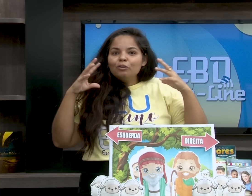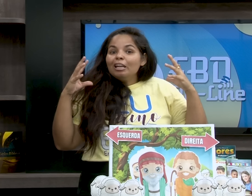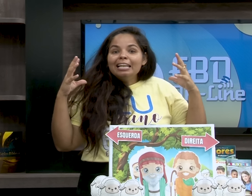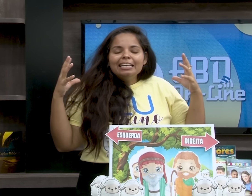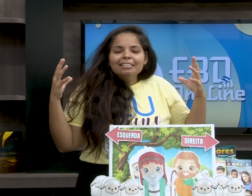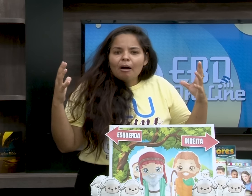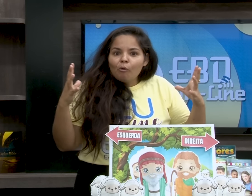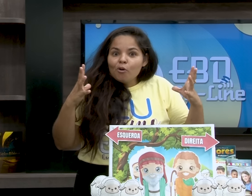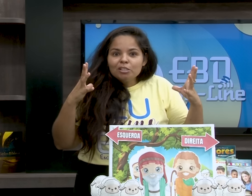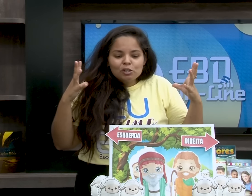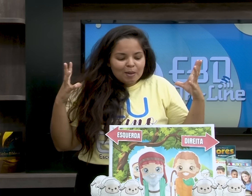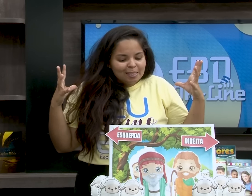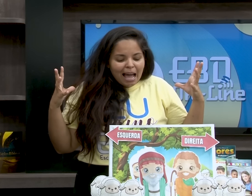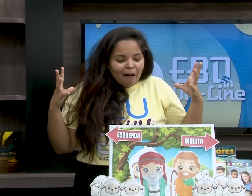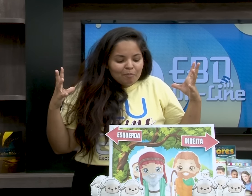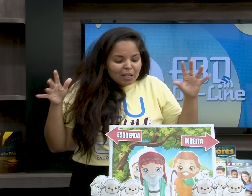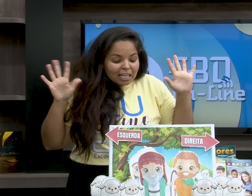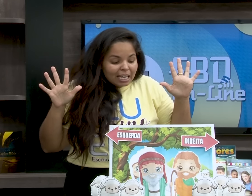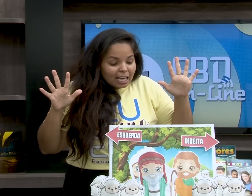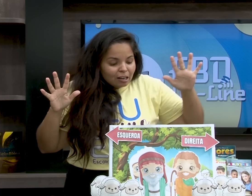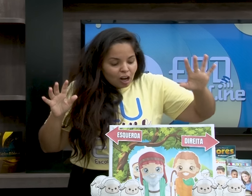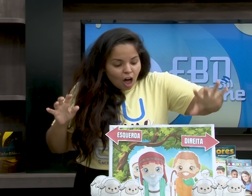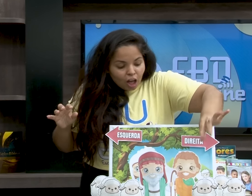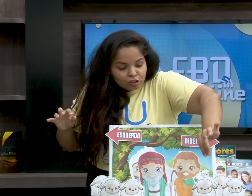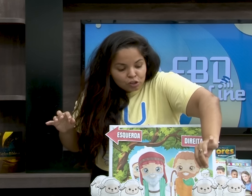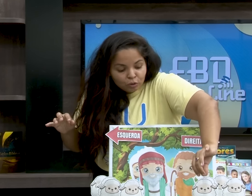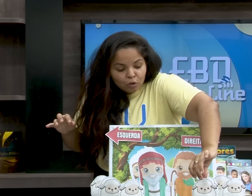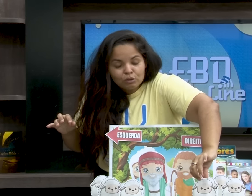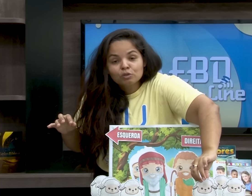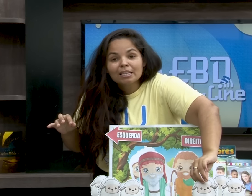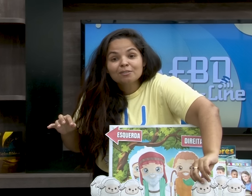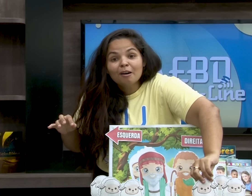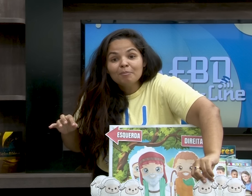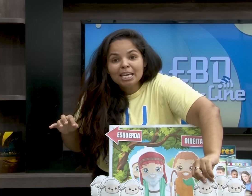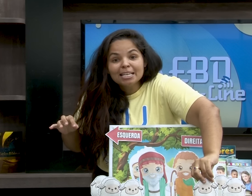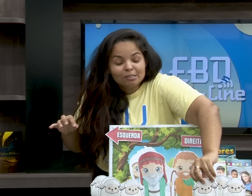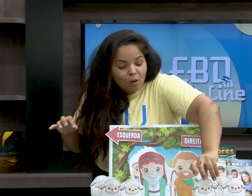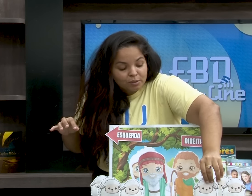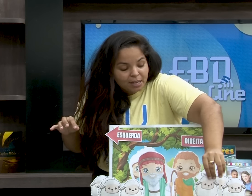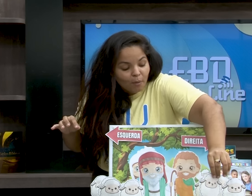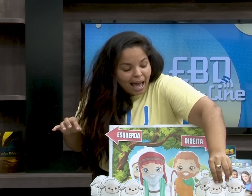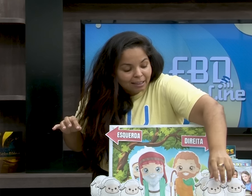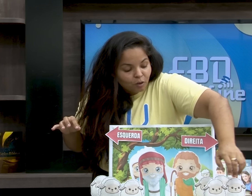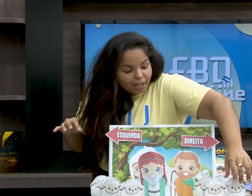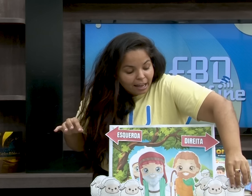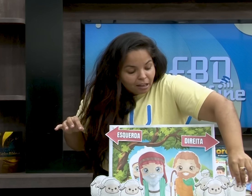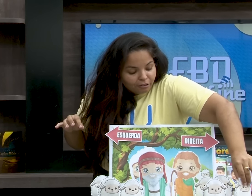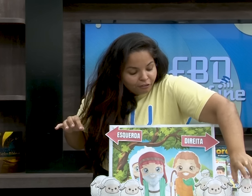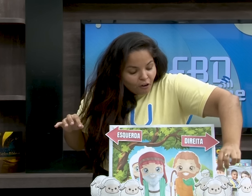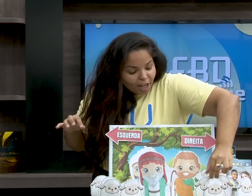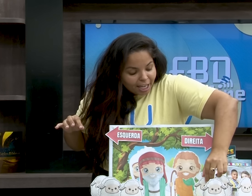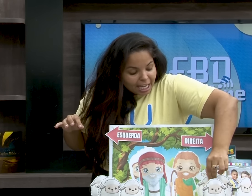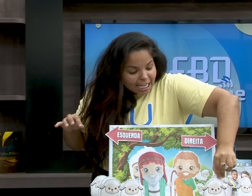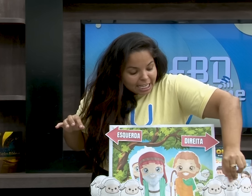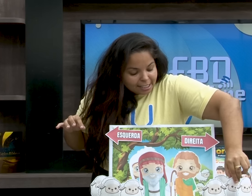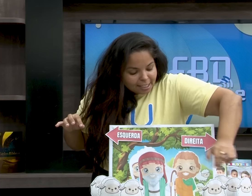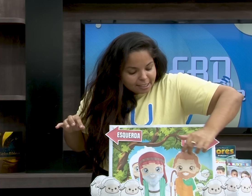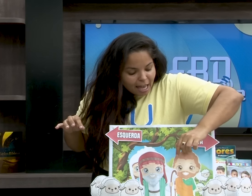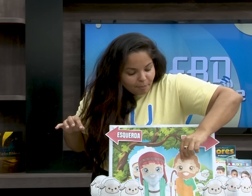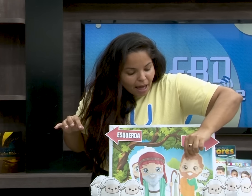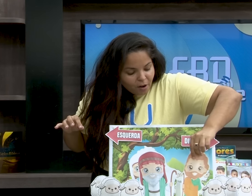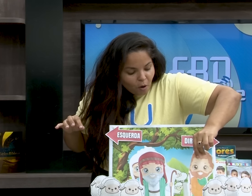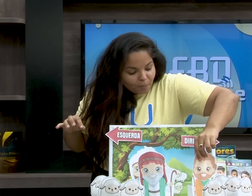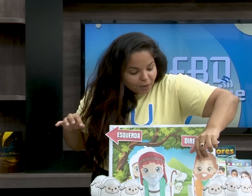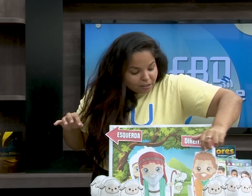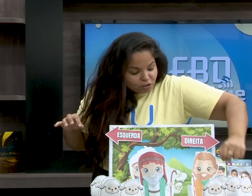muito linda, muito especial. E Ló, junto com suas famílias, com seu gado, olha, foi e